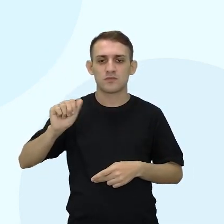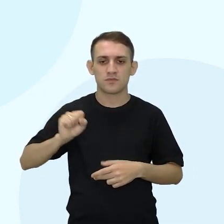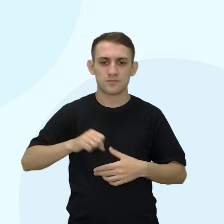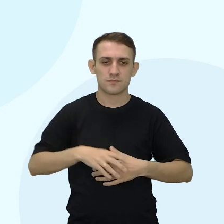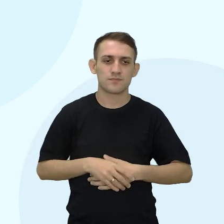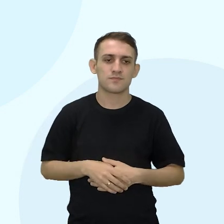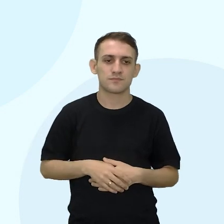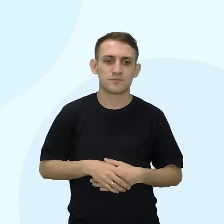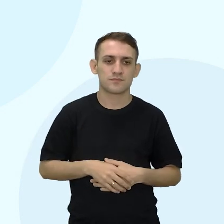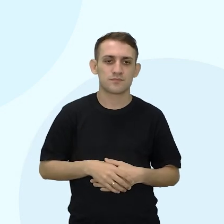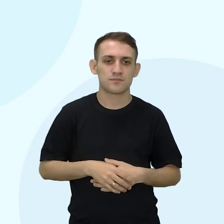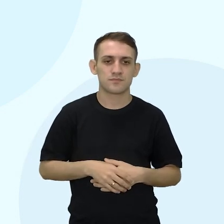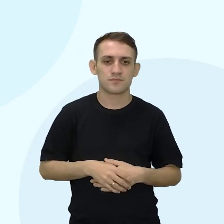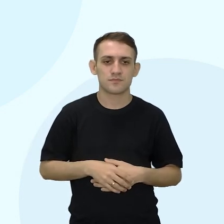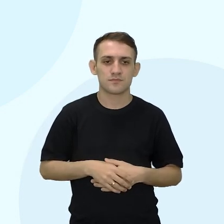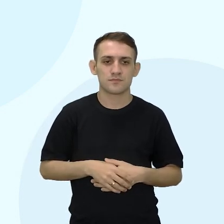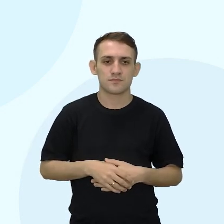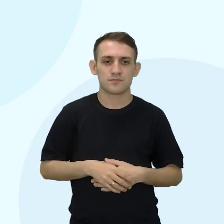Kaisaras.